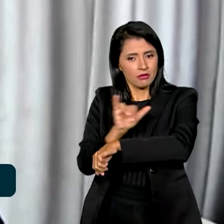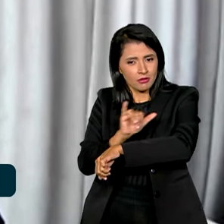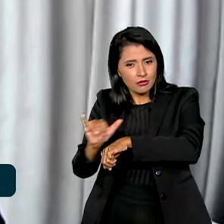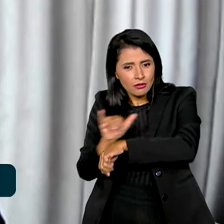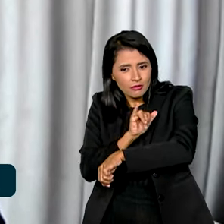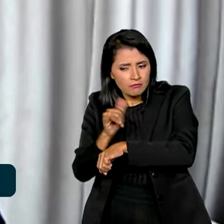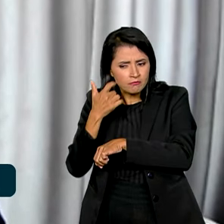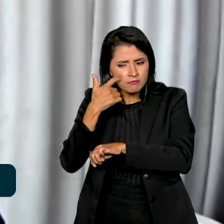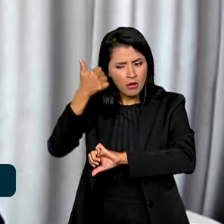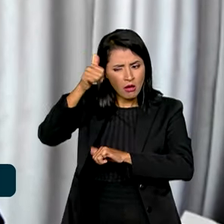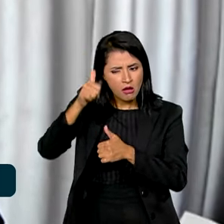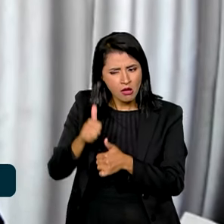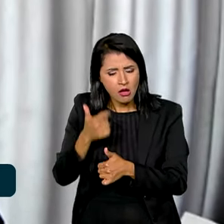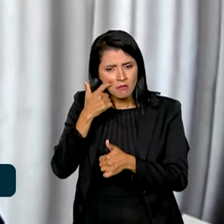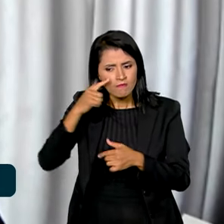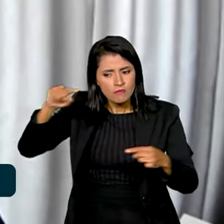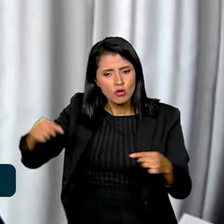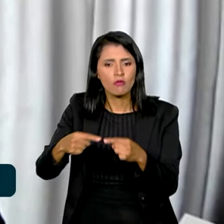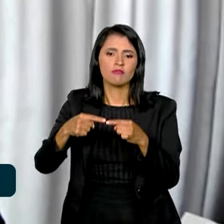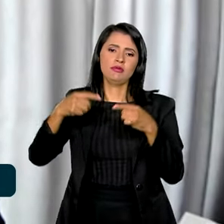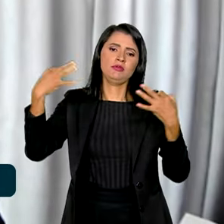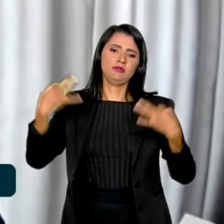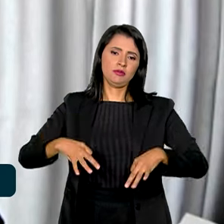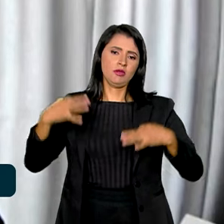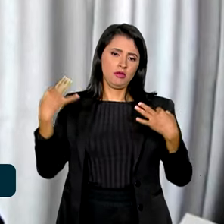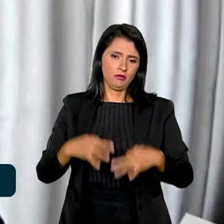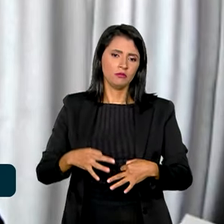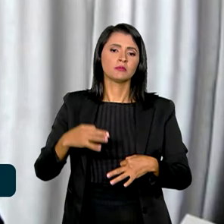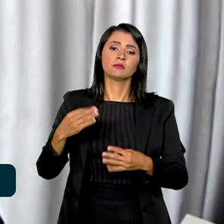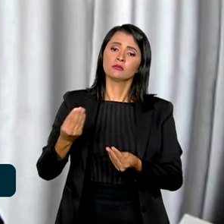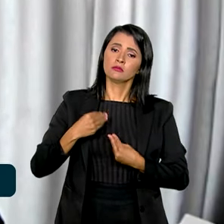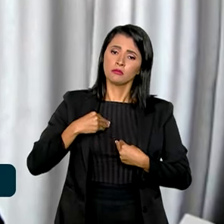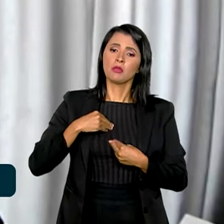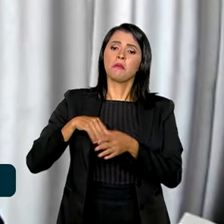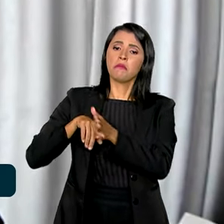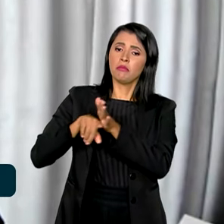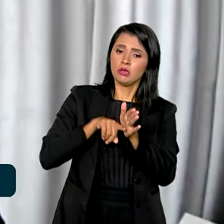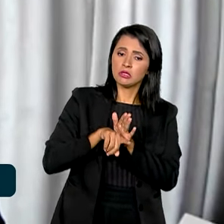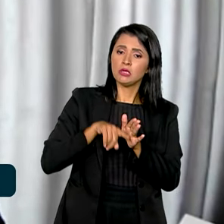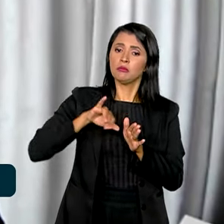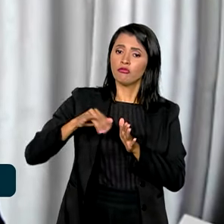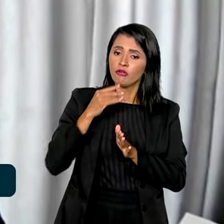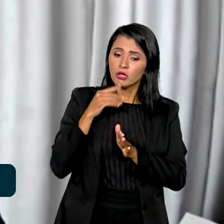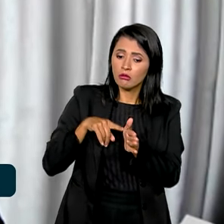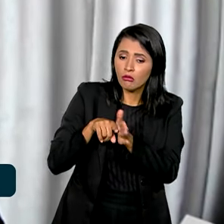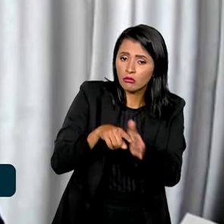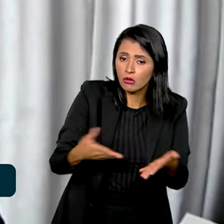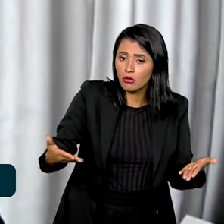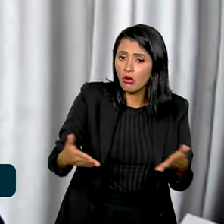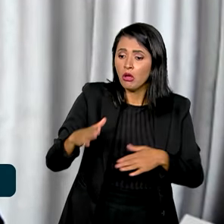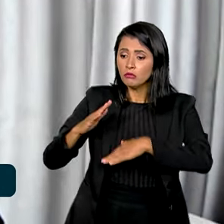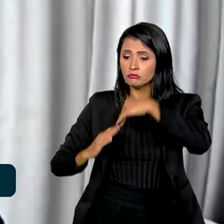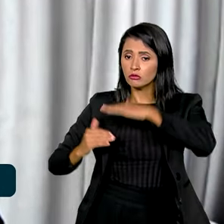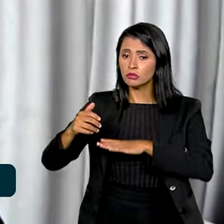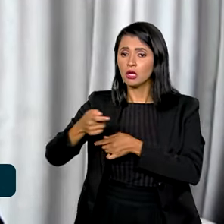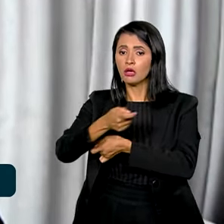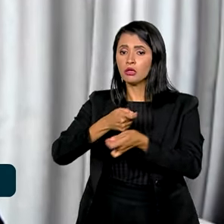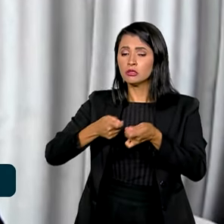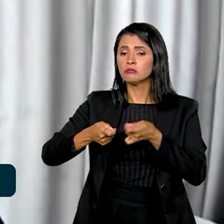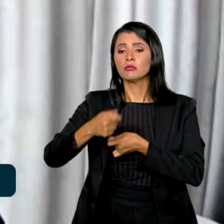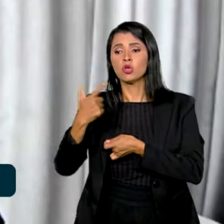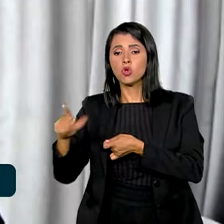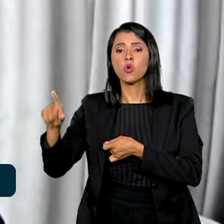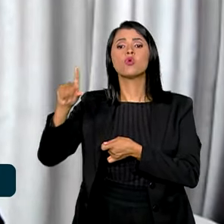analíticas mais adequadas para isso, nos beneficiando de pesquisas recentes de economistas e outros cientistas